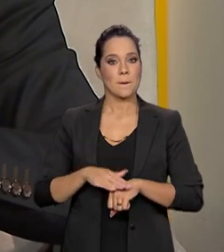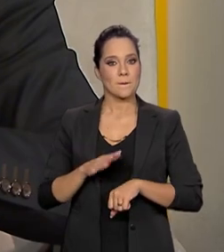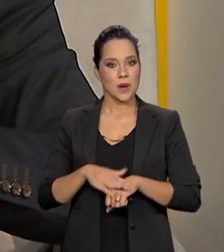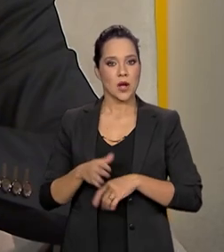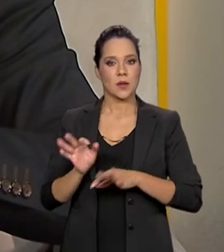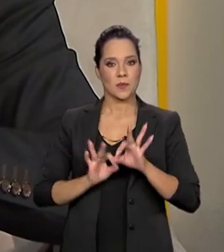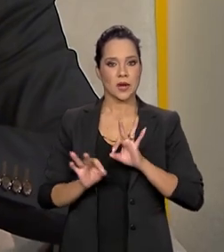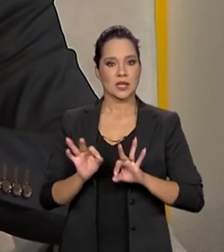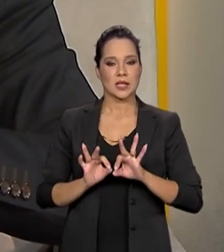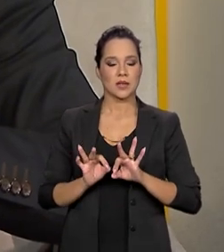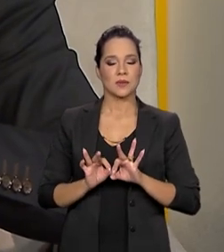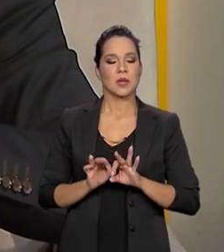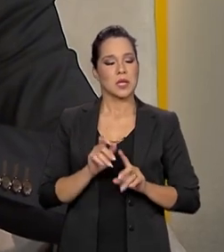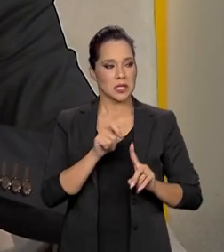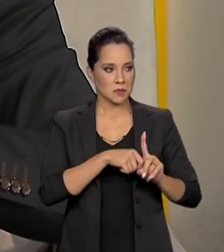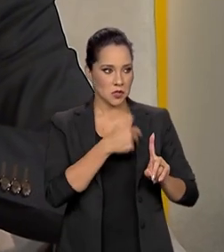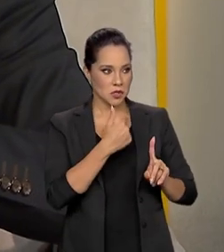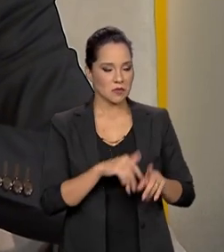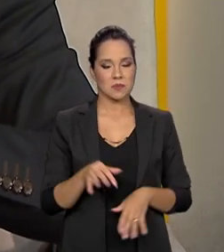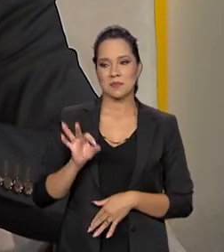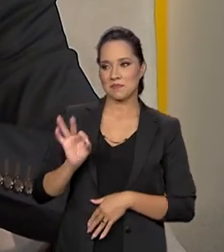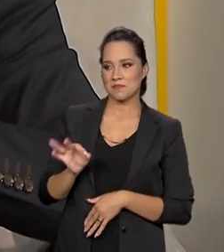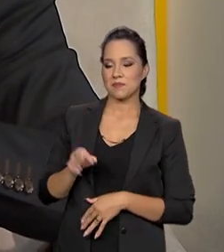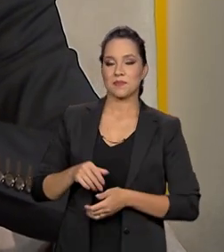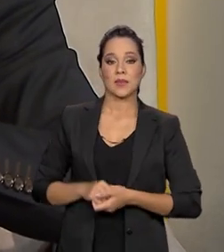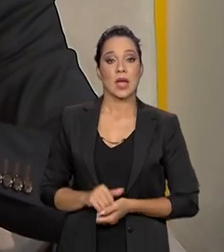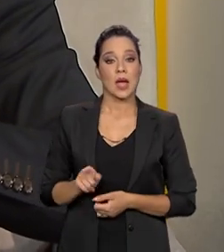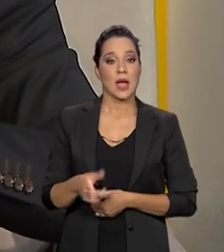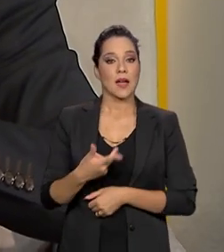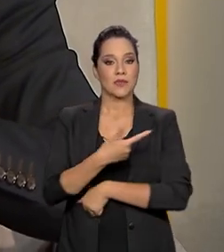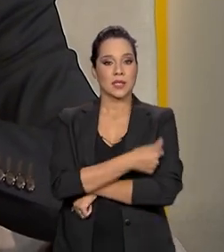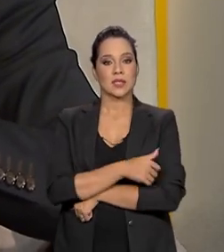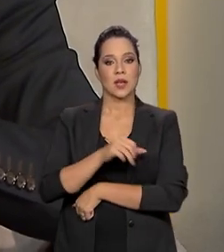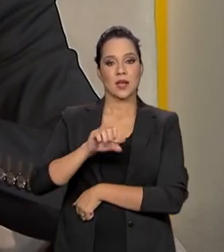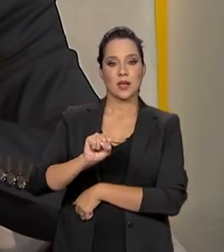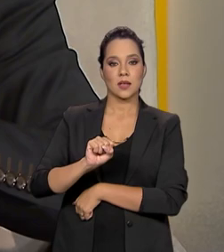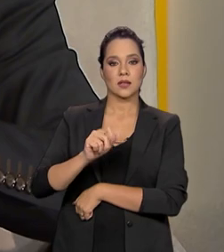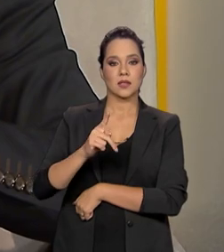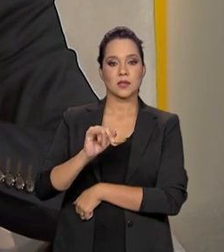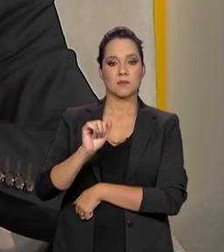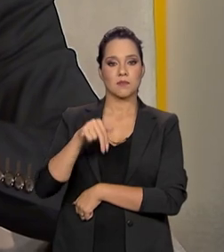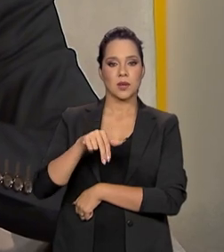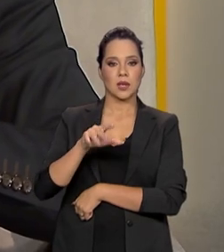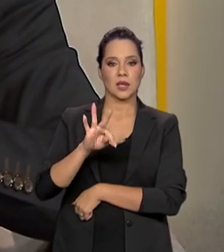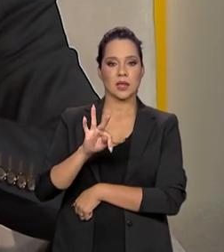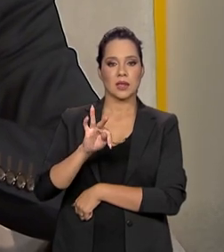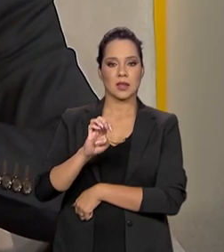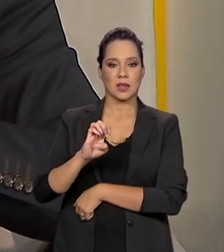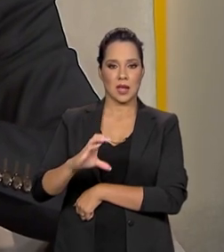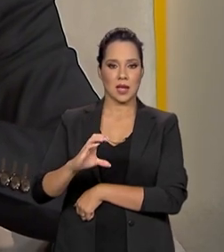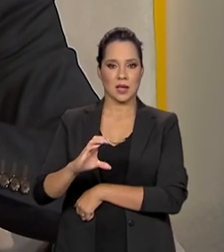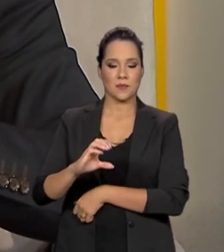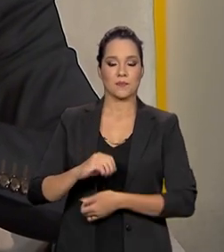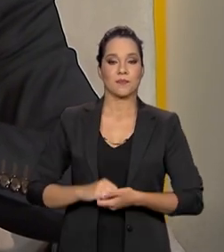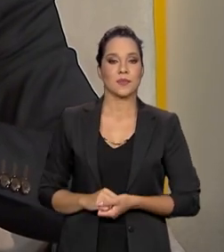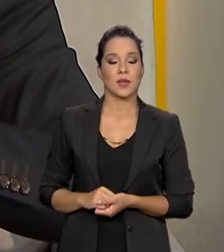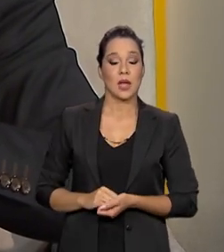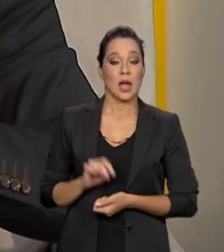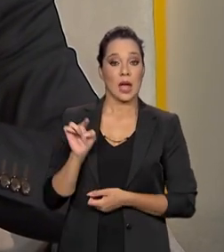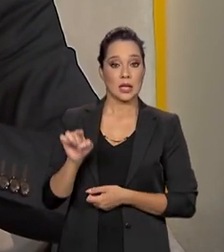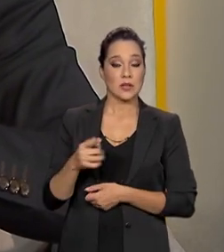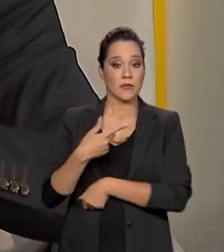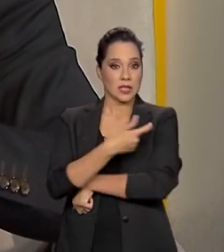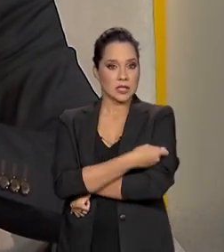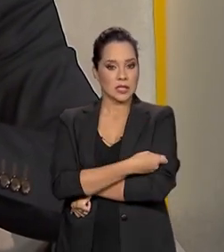Ministério da Nesse mês de novembro. Nesse mês de novembro. É a vacina Spintech, MCTI, UFMG. Essa vacina, ela